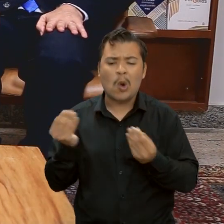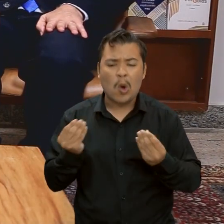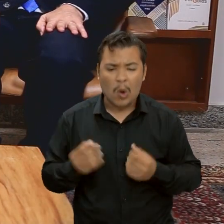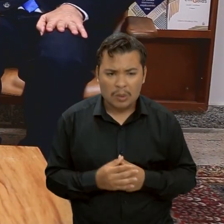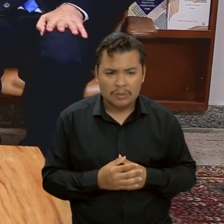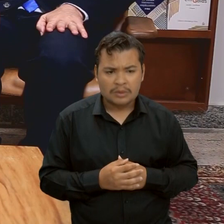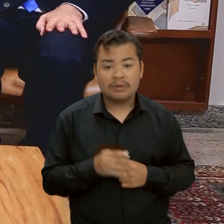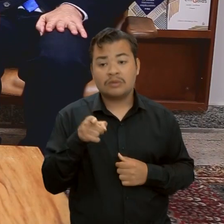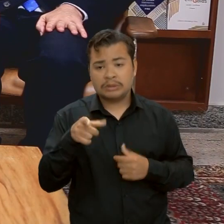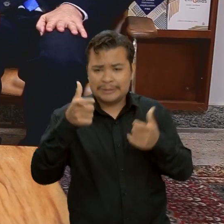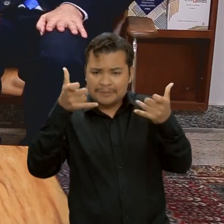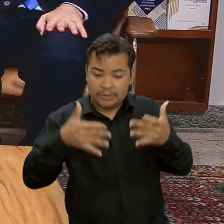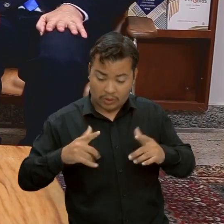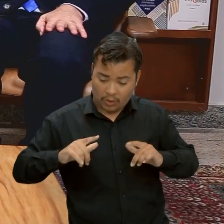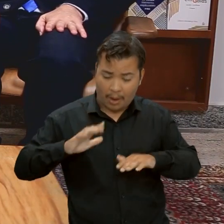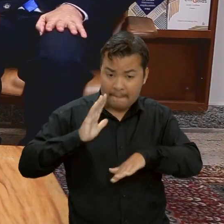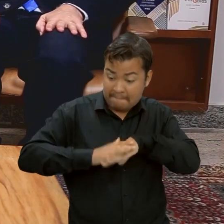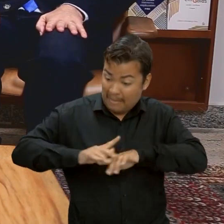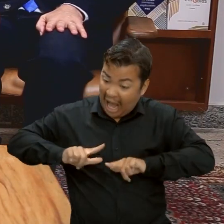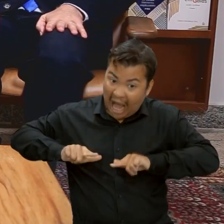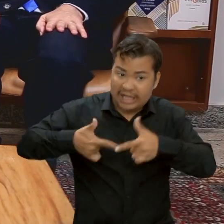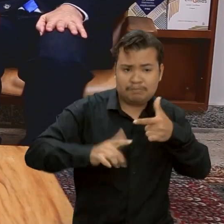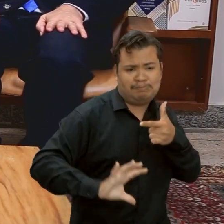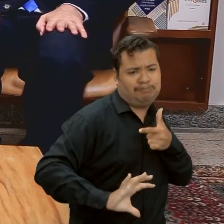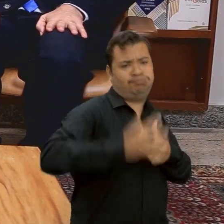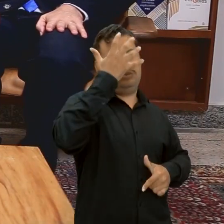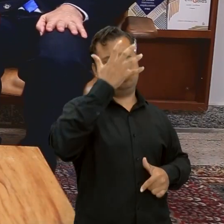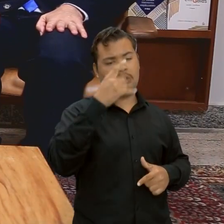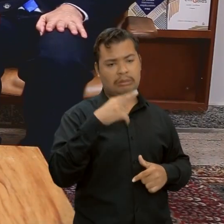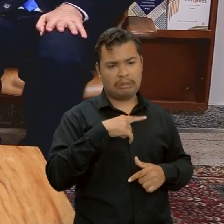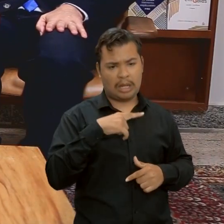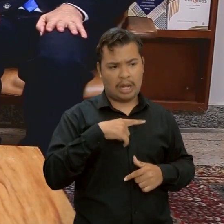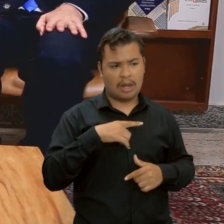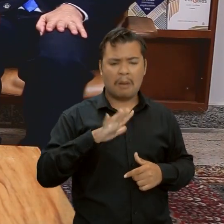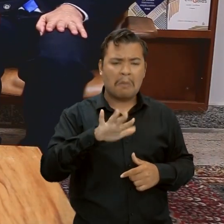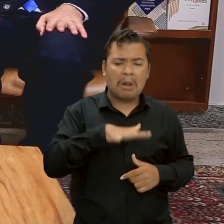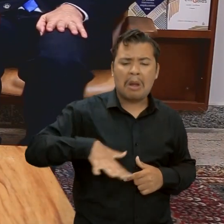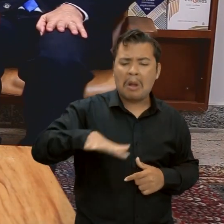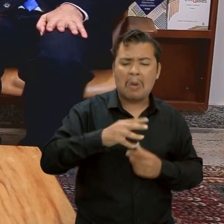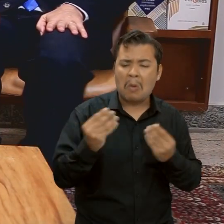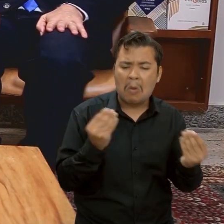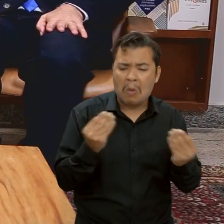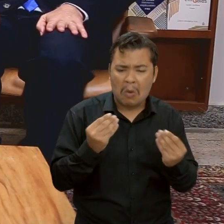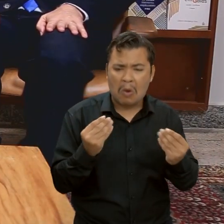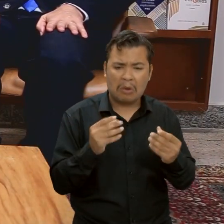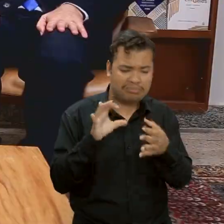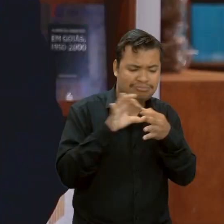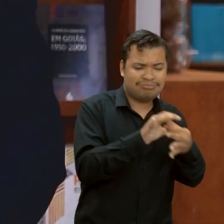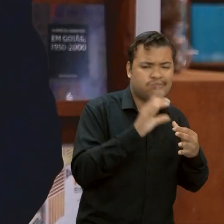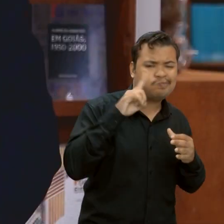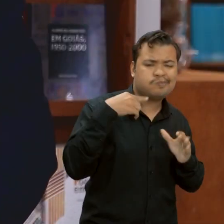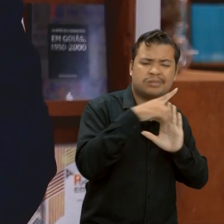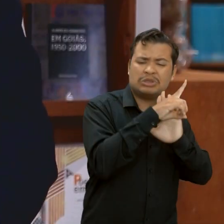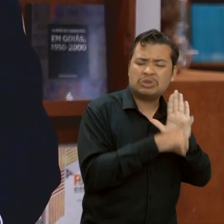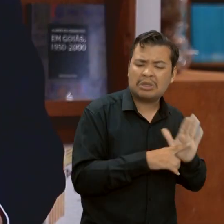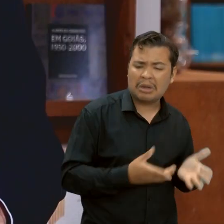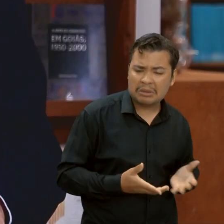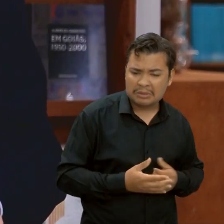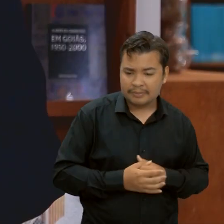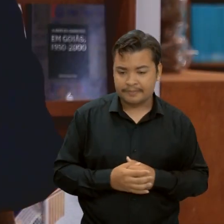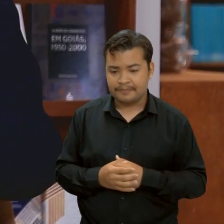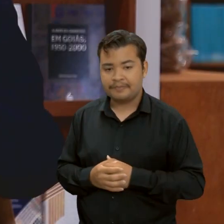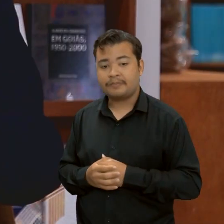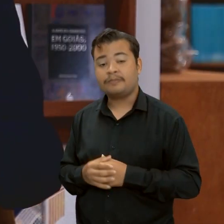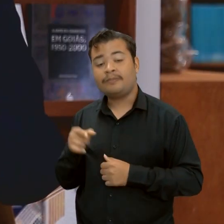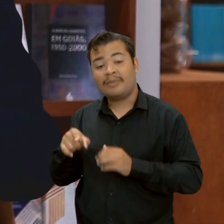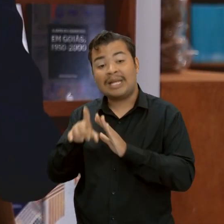questão da ação e reação, como que uma provoca a outra? Como que isso entra nessa questão do direito? Nessa obra, o